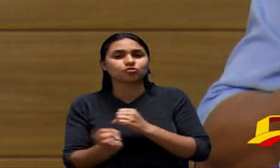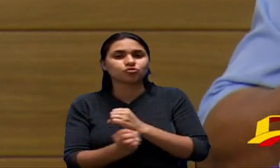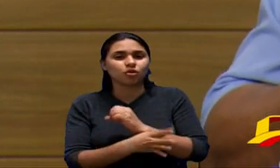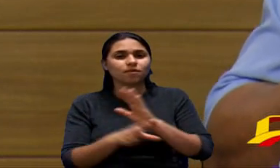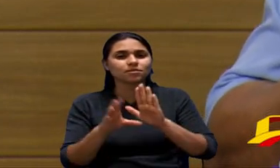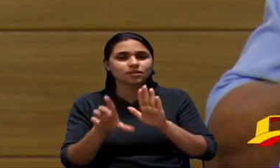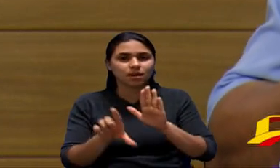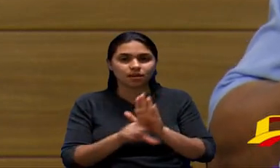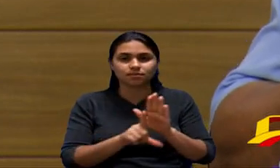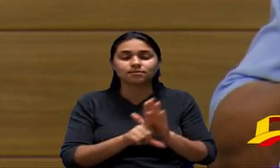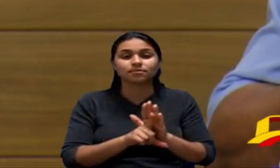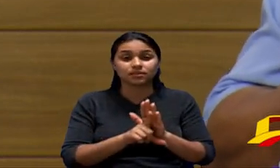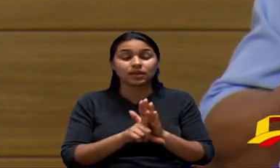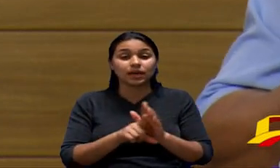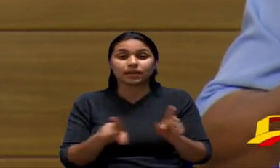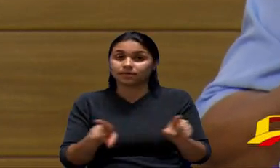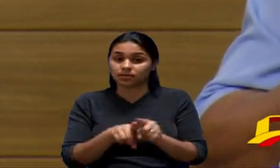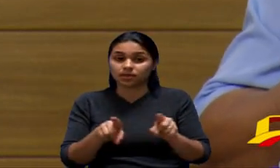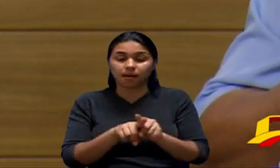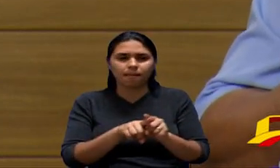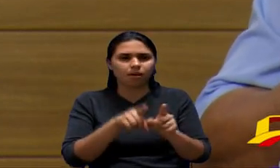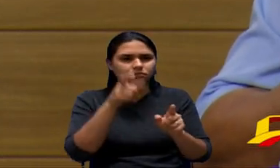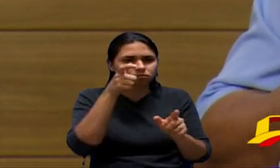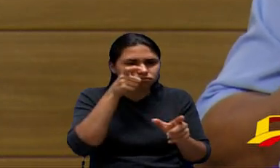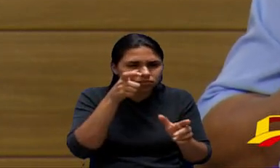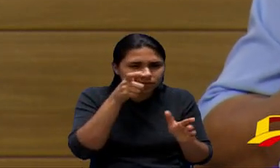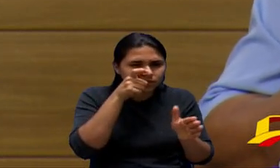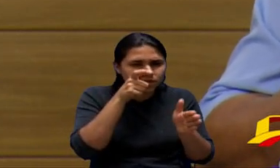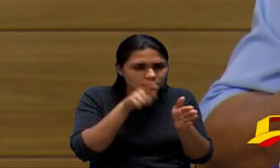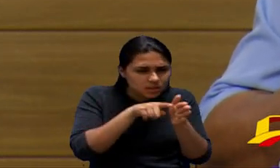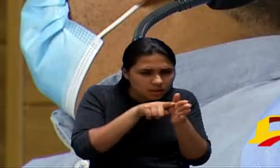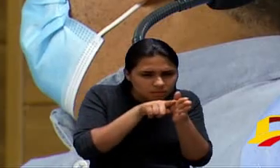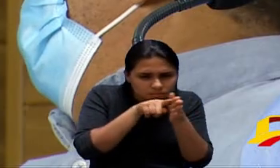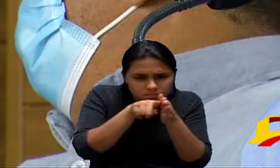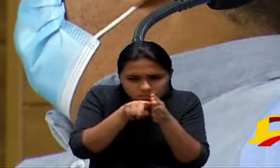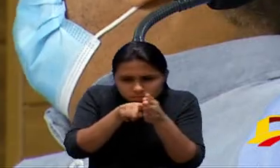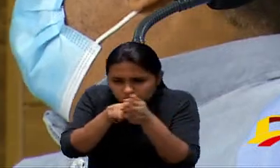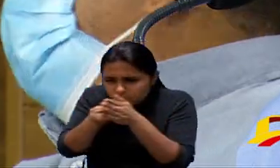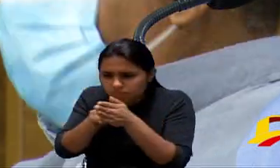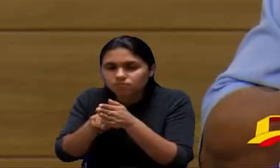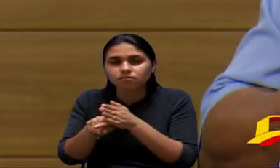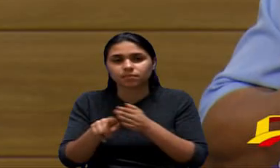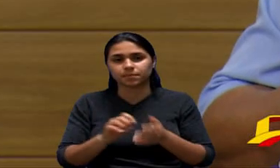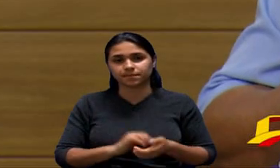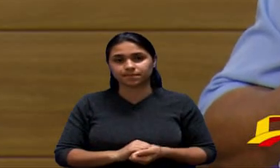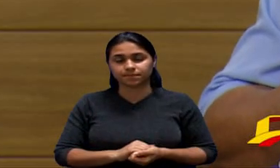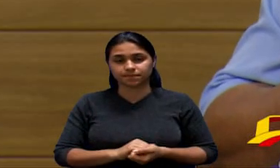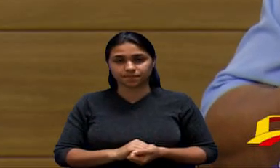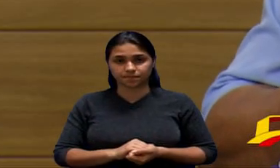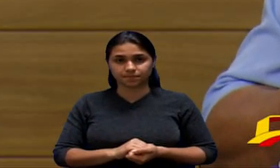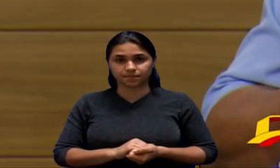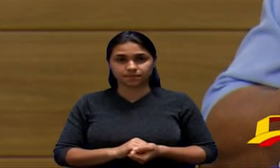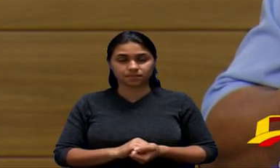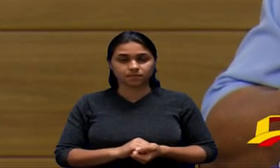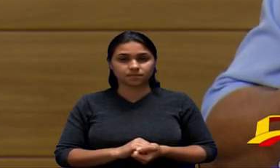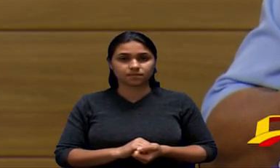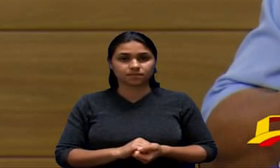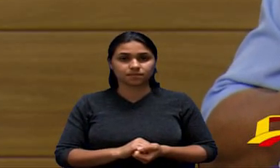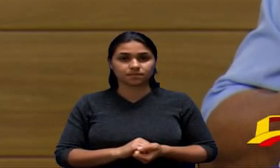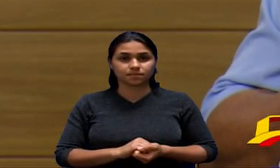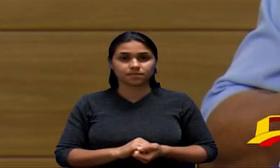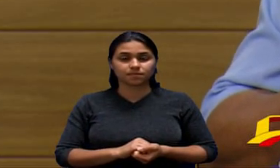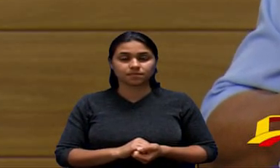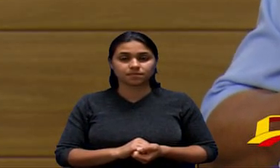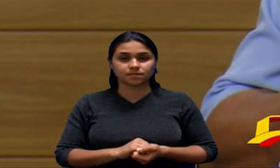de fiscalizar nós temos algumas leis que pegam e outras que não pegam nós aprovamos recentemente